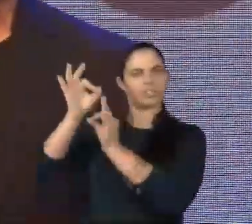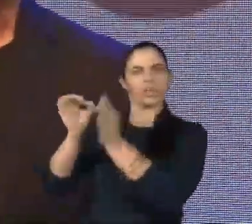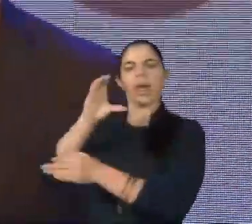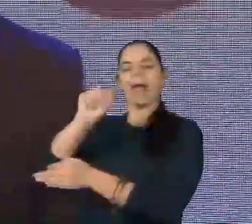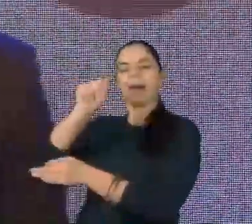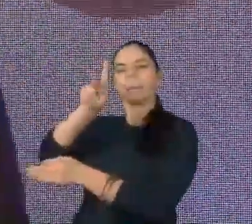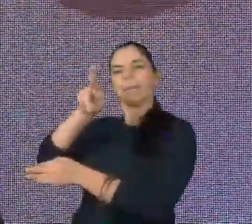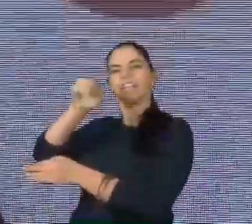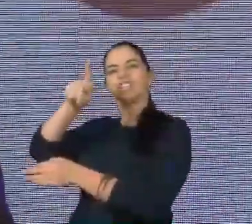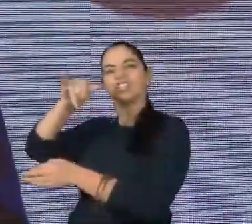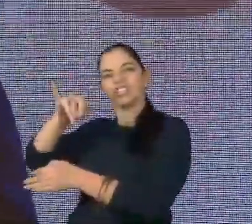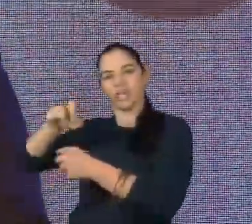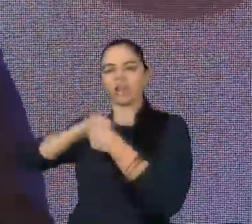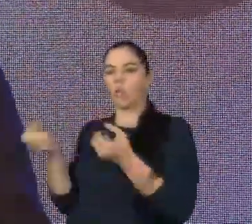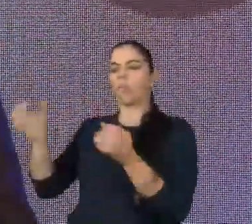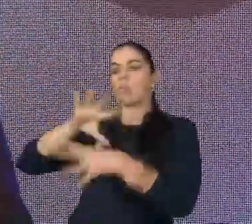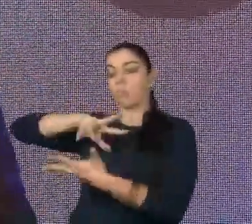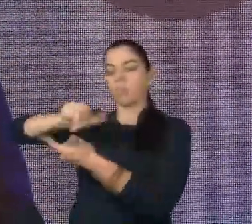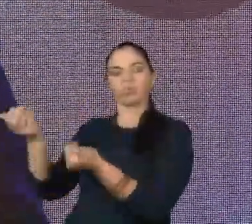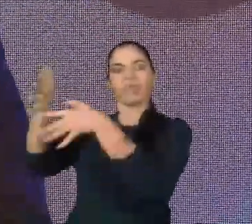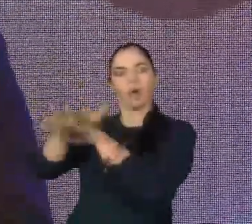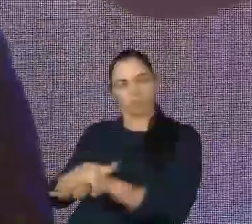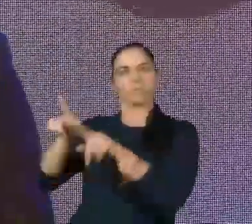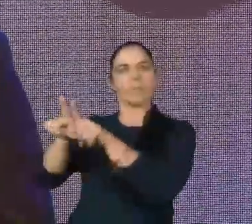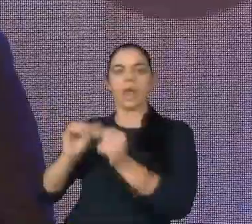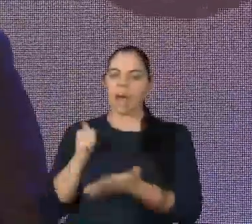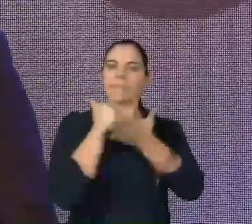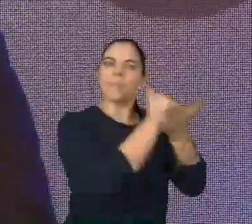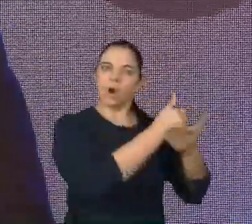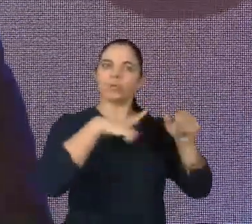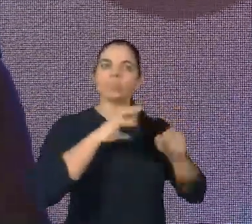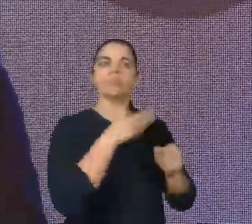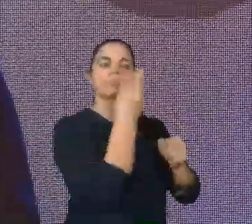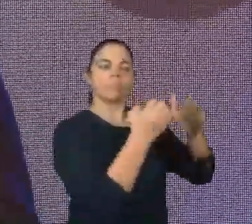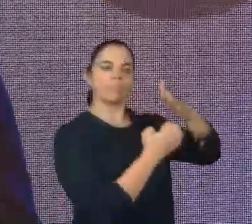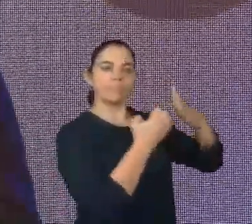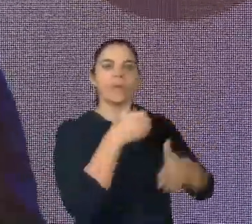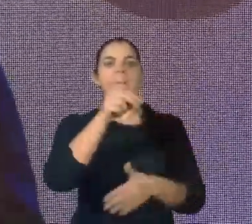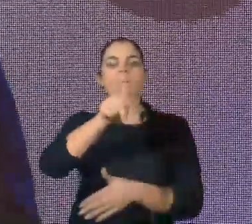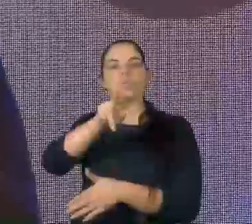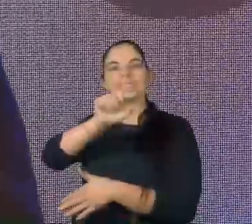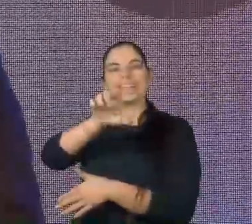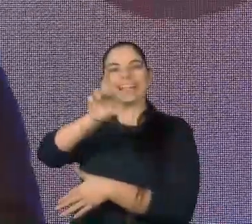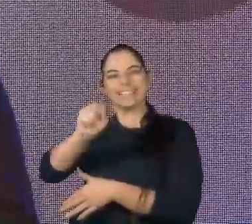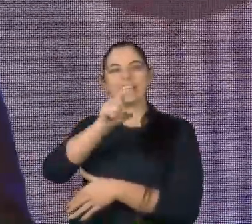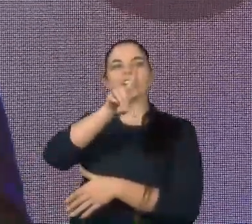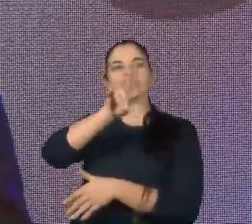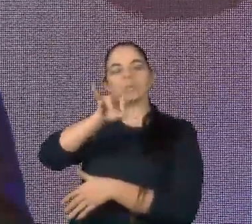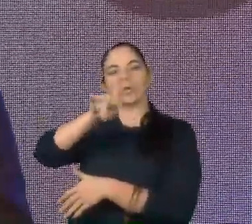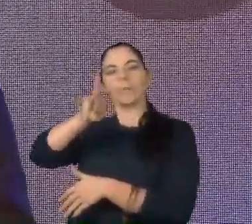diferença dentro do mundo inclusivo. Também, apoio nesse projeto as empresas Pulserize, Dipromed,